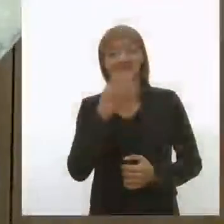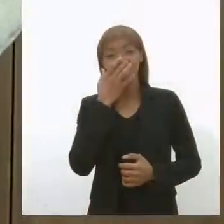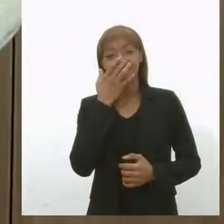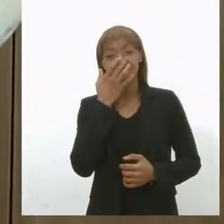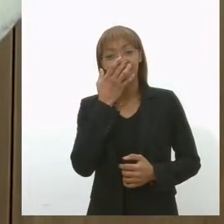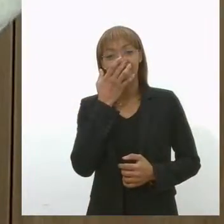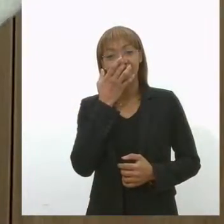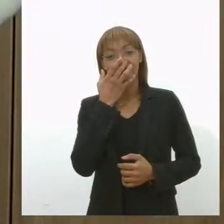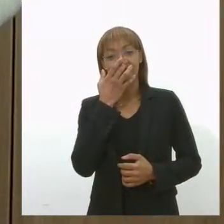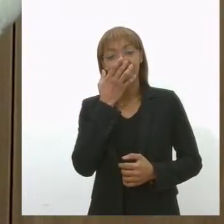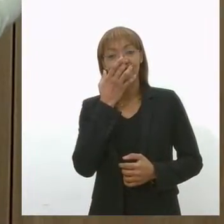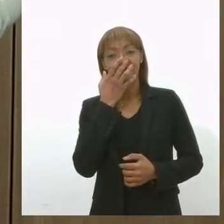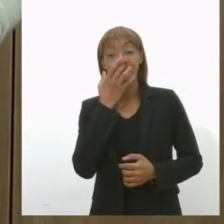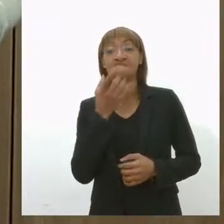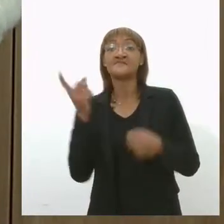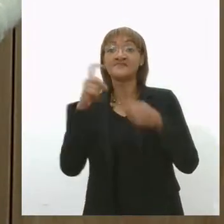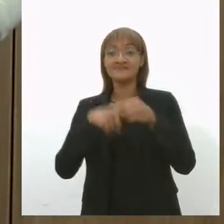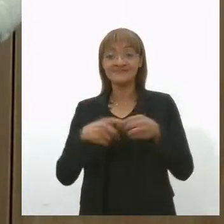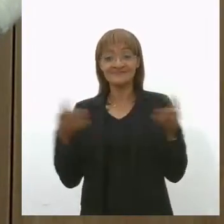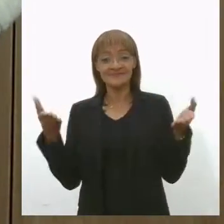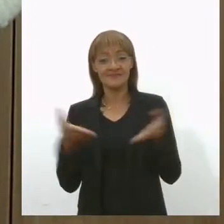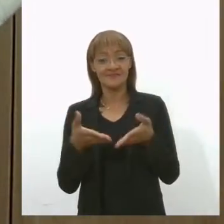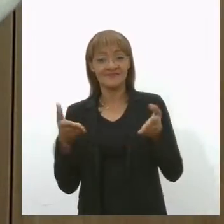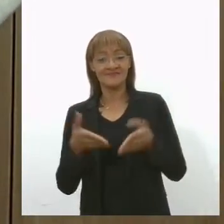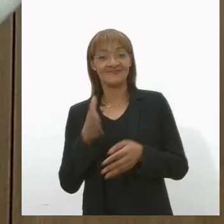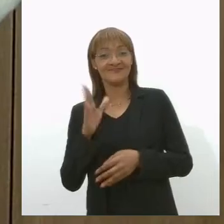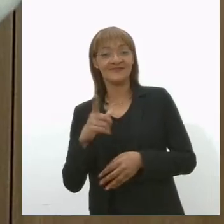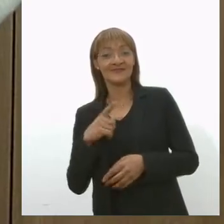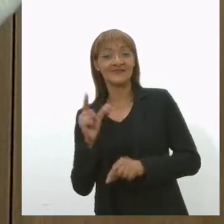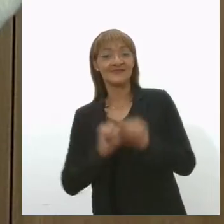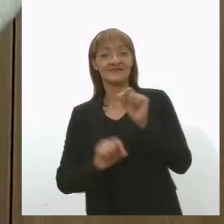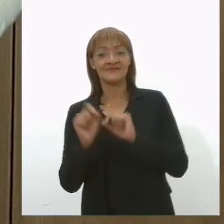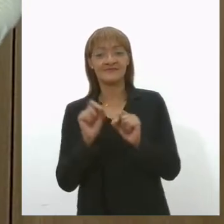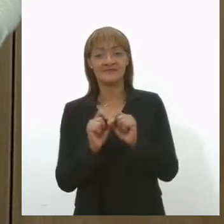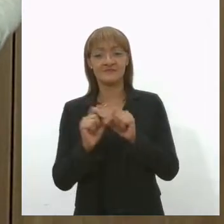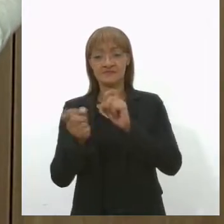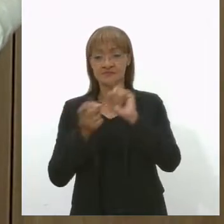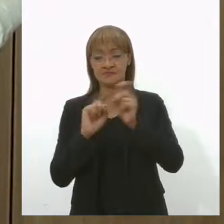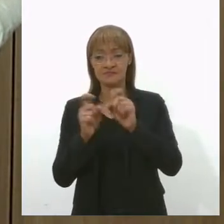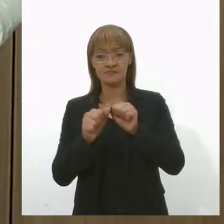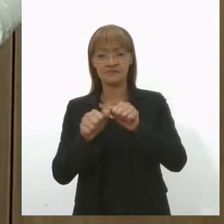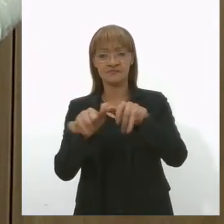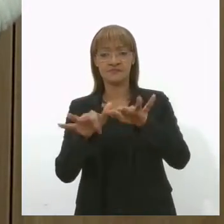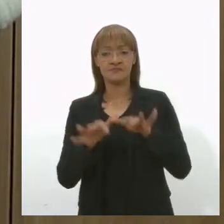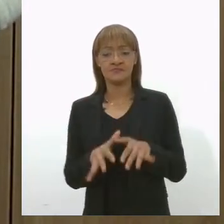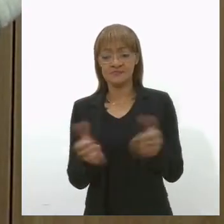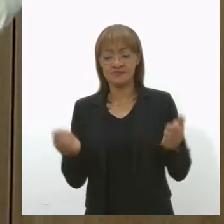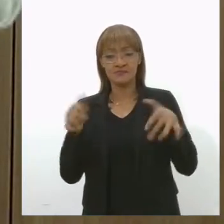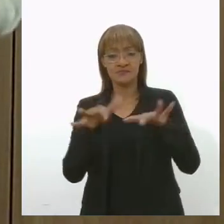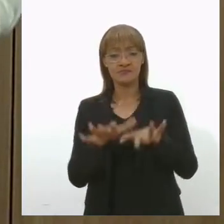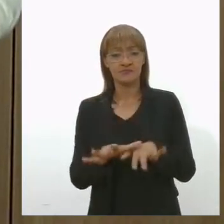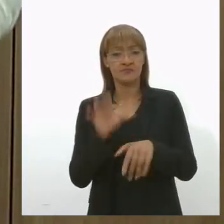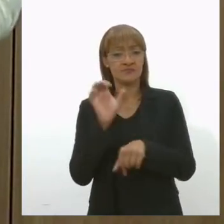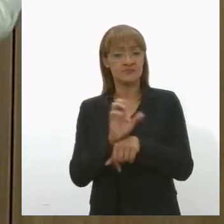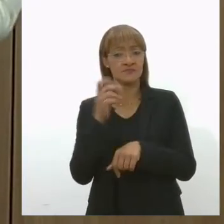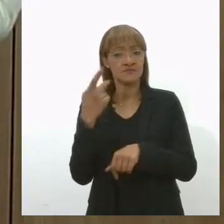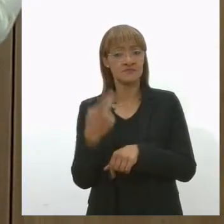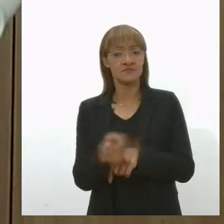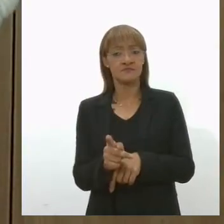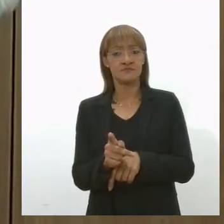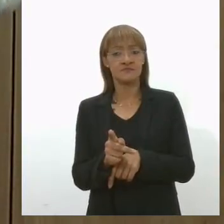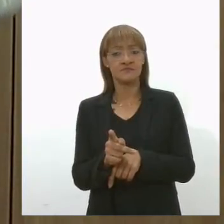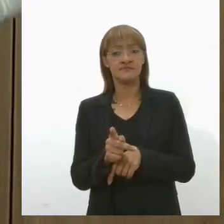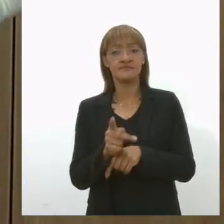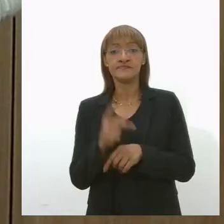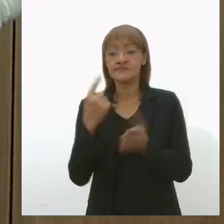Estamos de volta aí com uma informação. A audiência pública sobre inclusão na rede estadual de ensino, que estava marcada